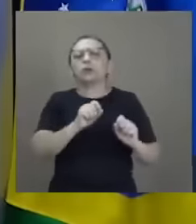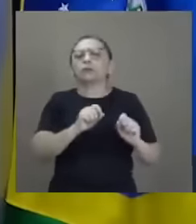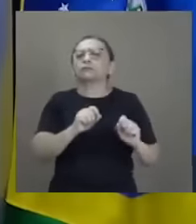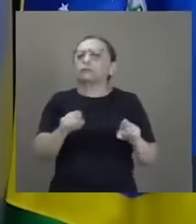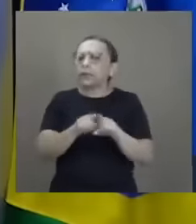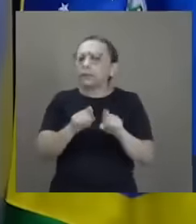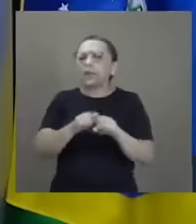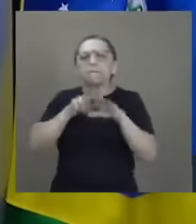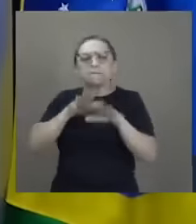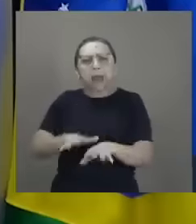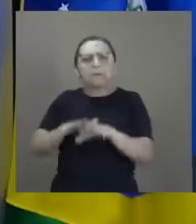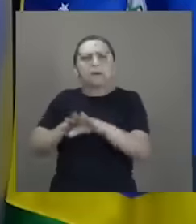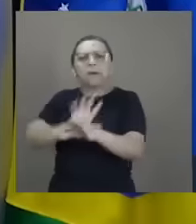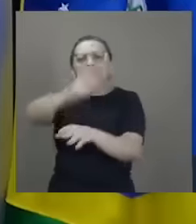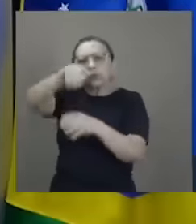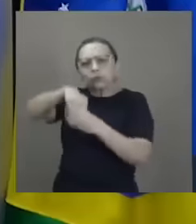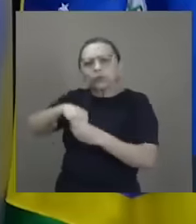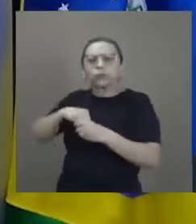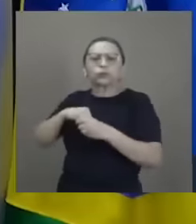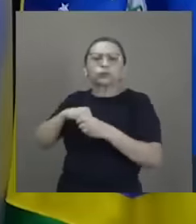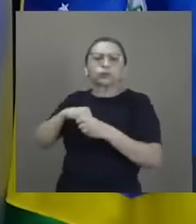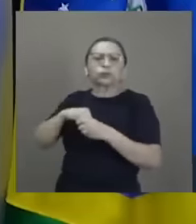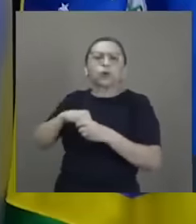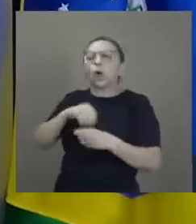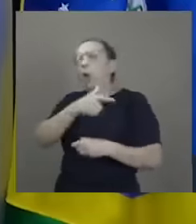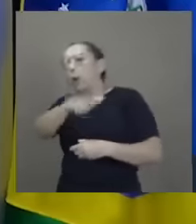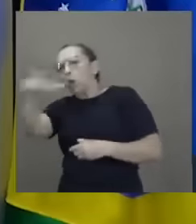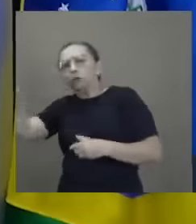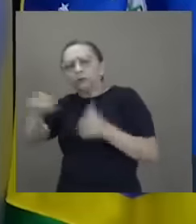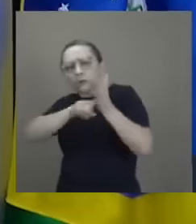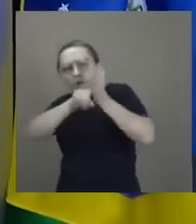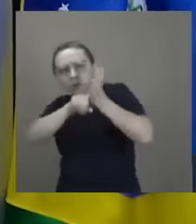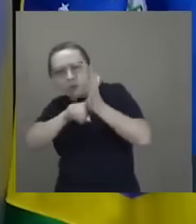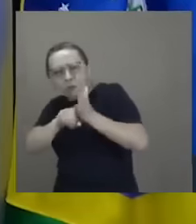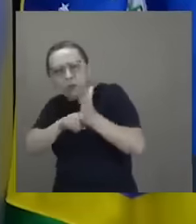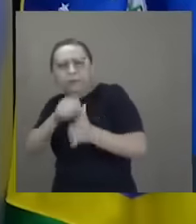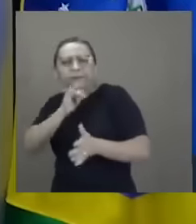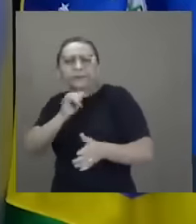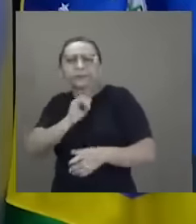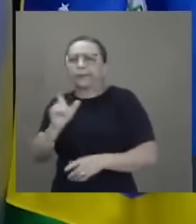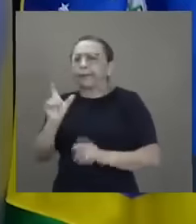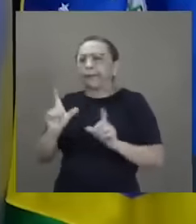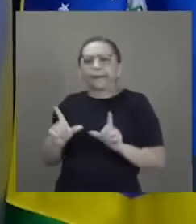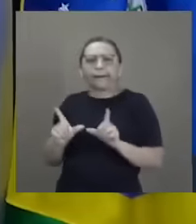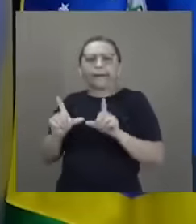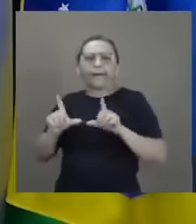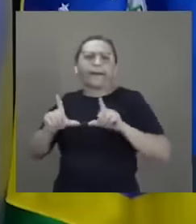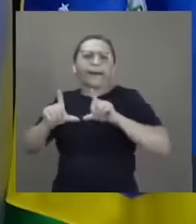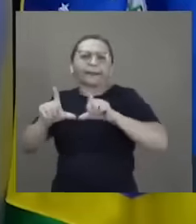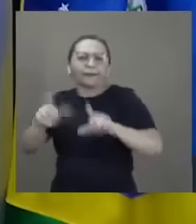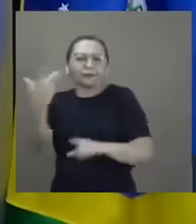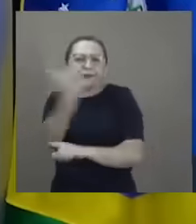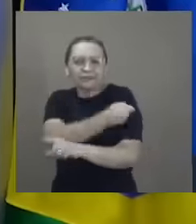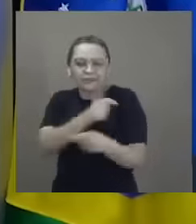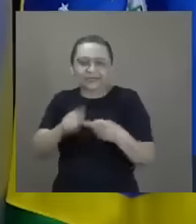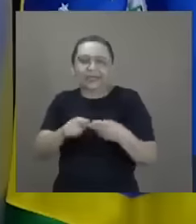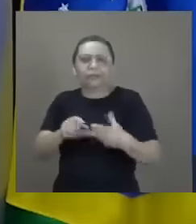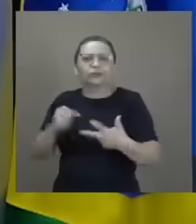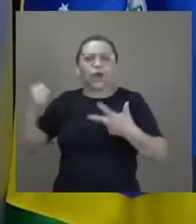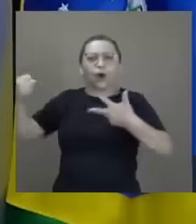incluindo propositalmente outras apurações, como cartão de vacina, oito de janeiro, etc.,